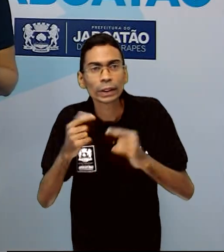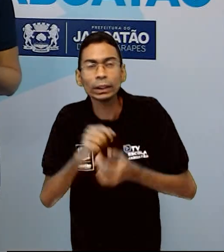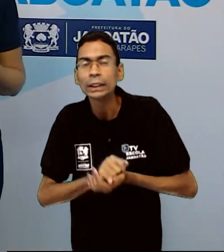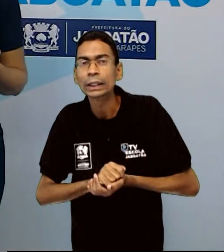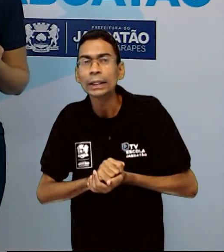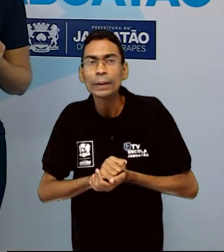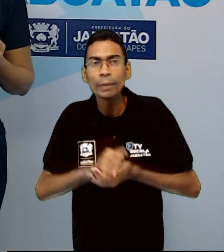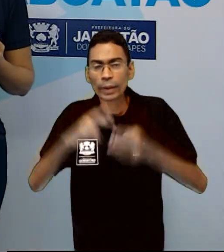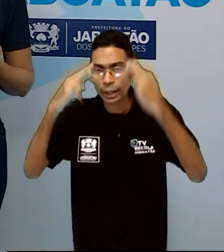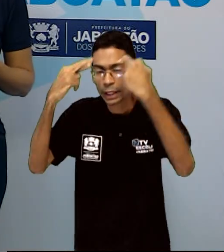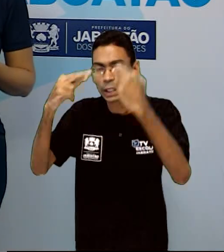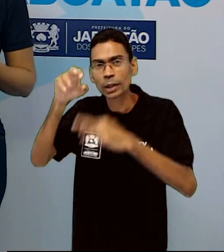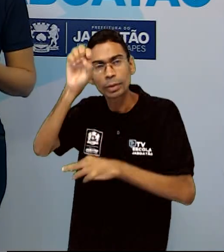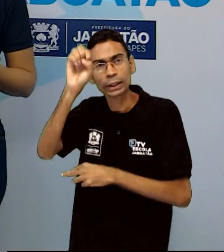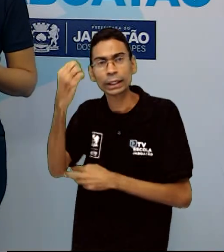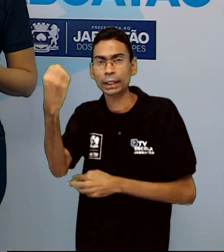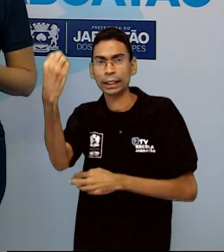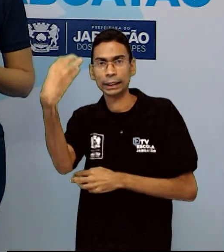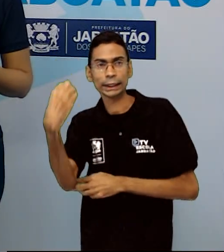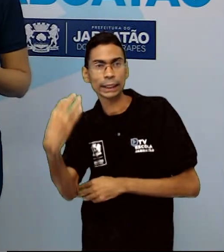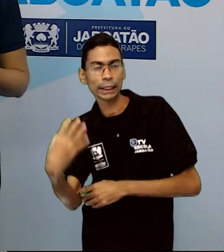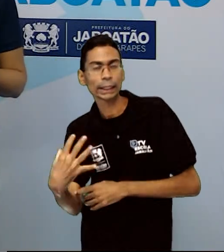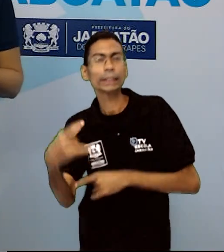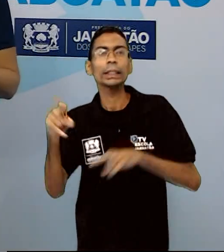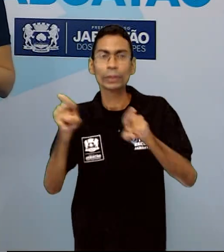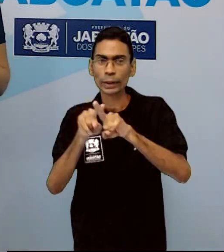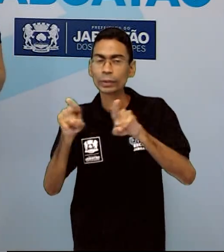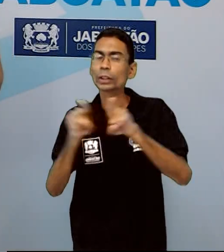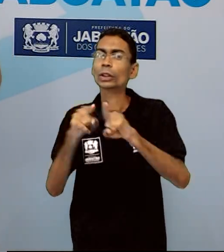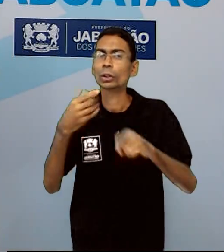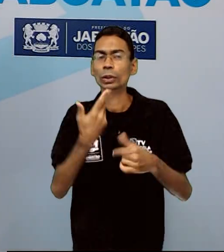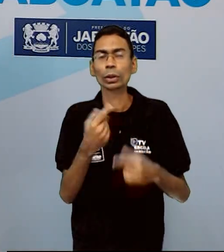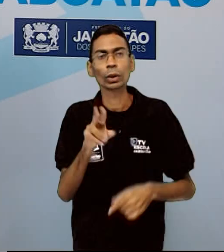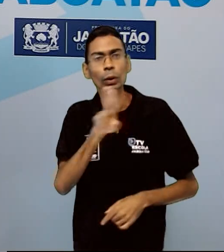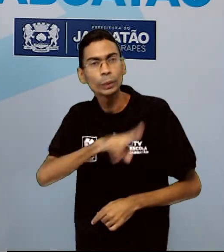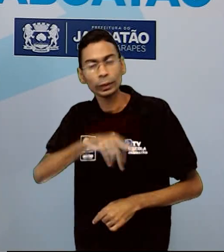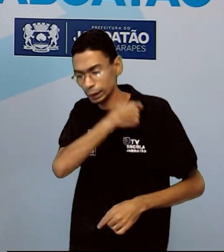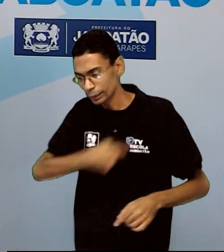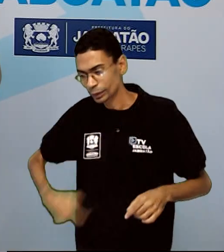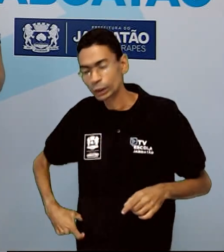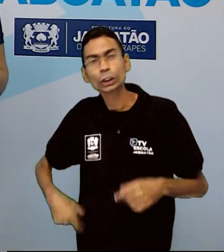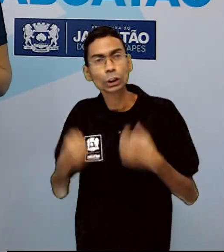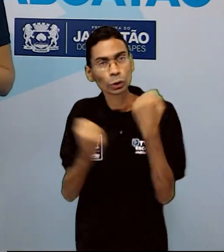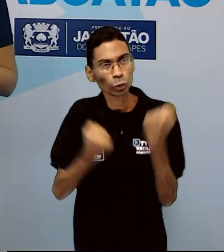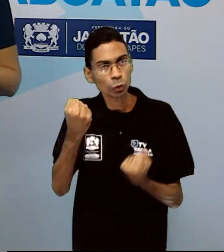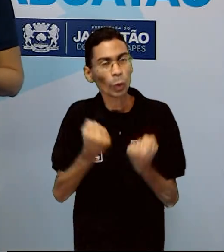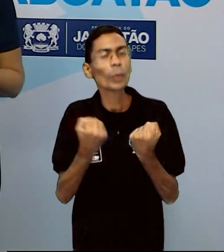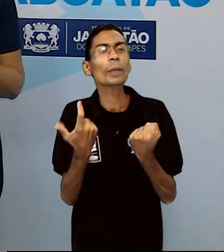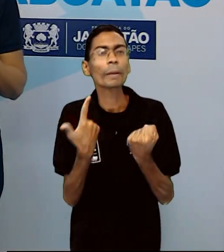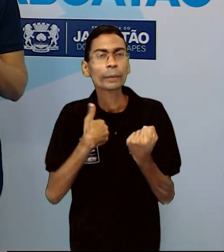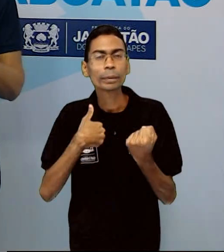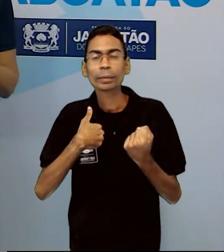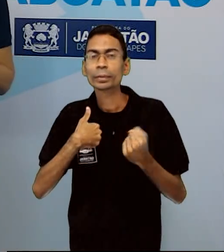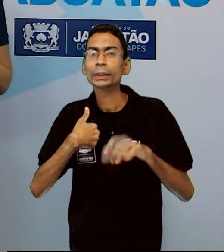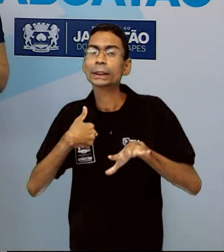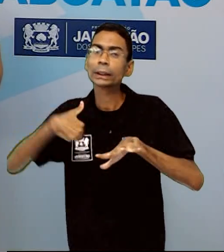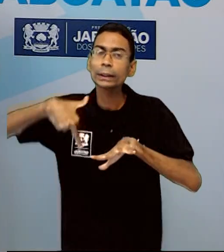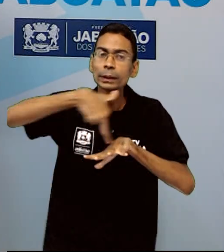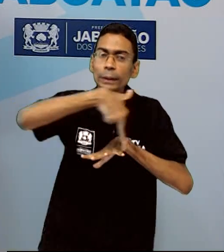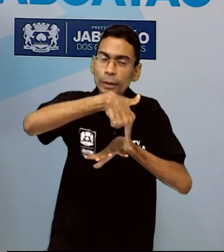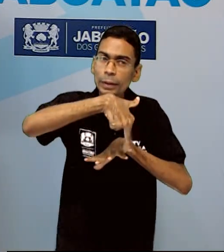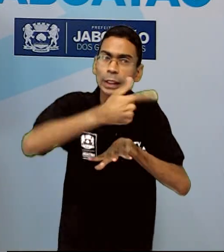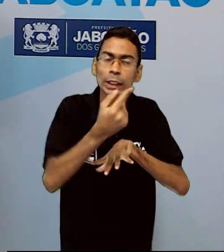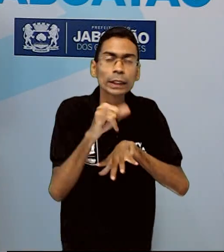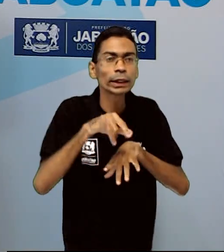trânsito, usa o cinto de segurança e atravessa na faixa de pedestres. Se na rua que você